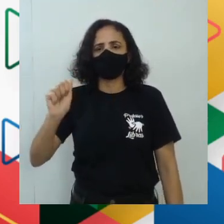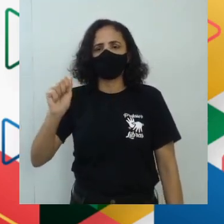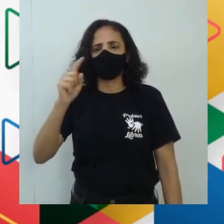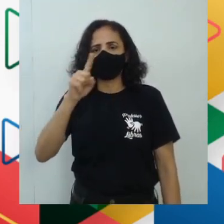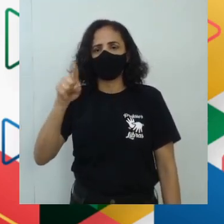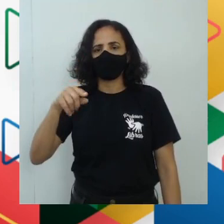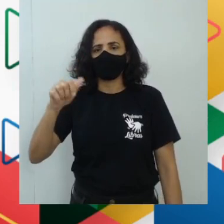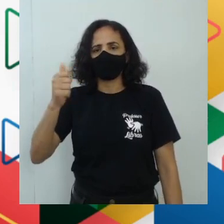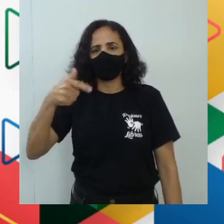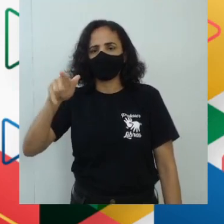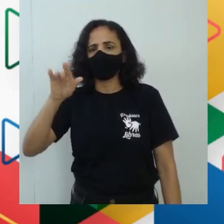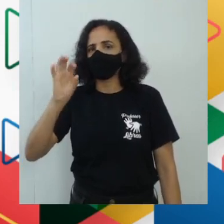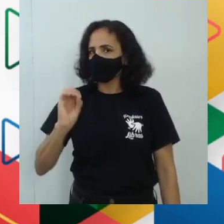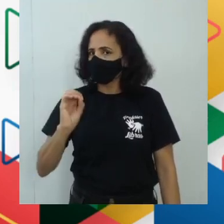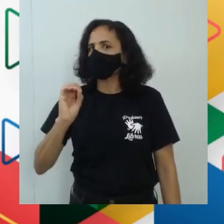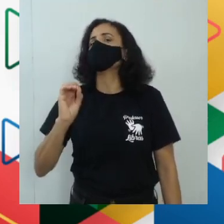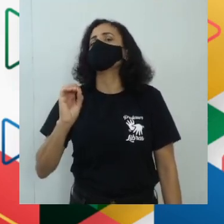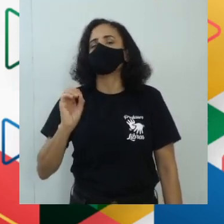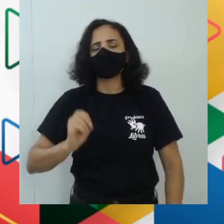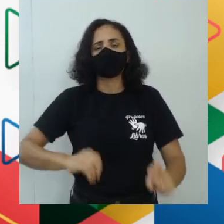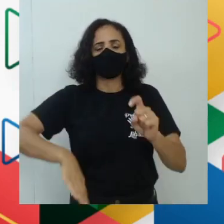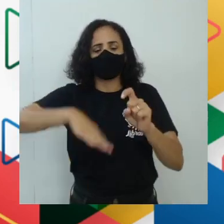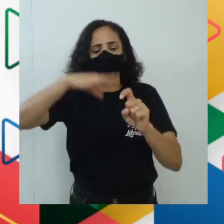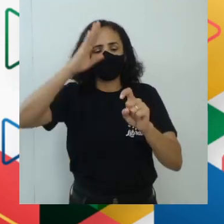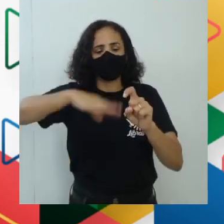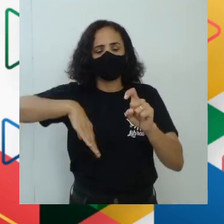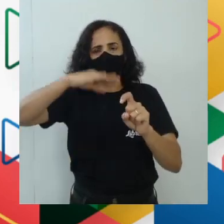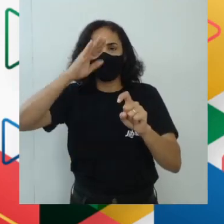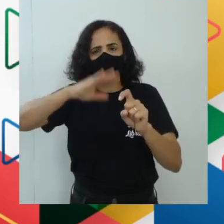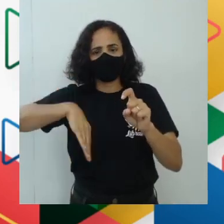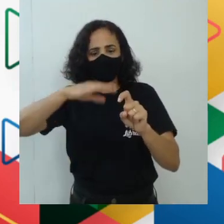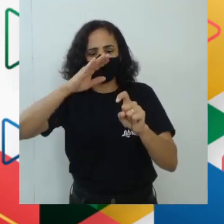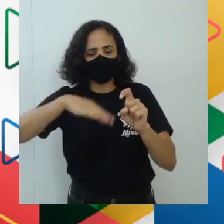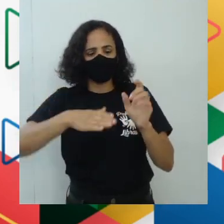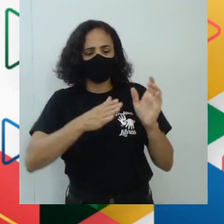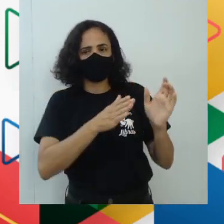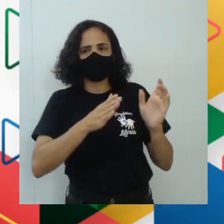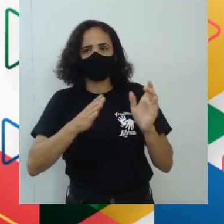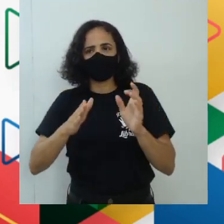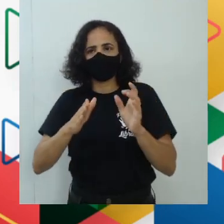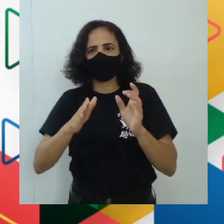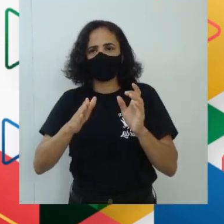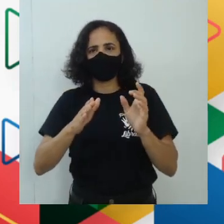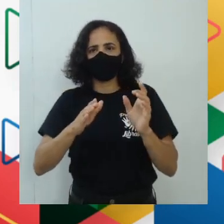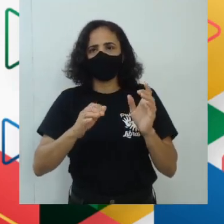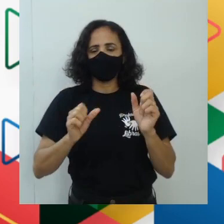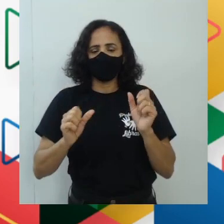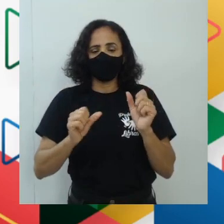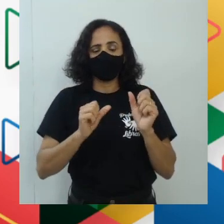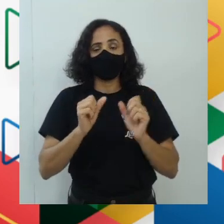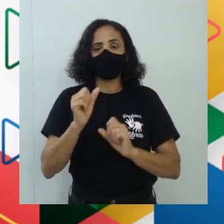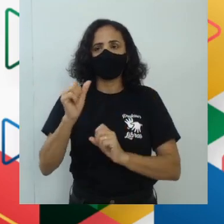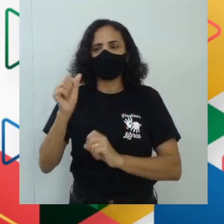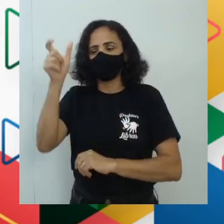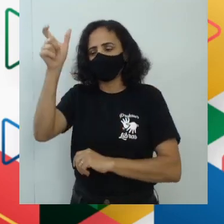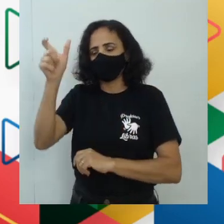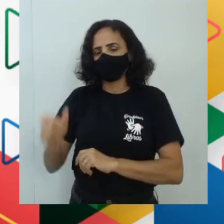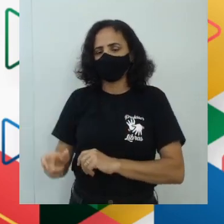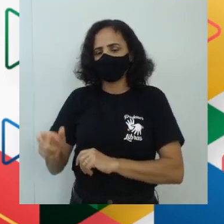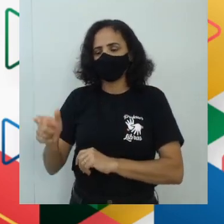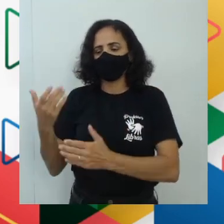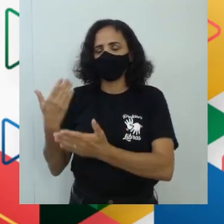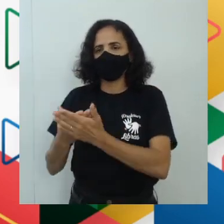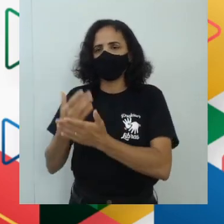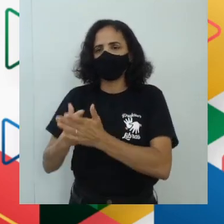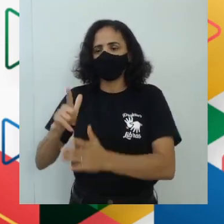Preste atenção nisso. O mito, e agora esse mito é quebrado, e agora vem a filosofia estudar a razão.